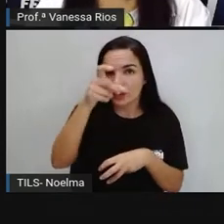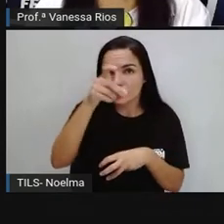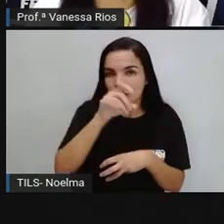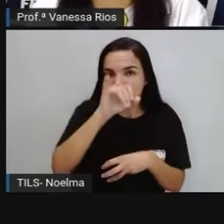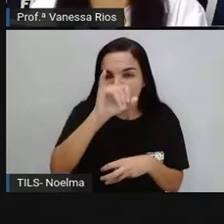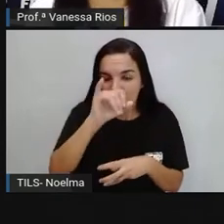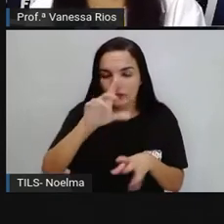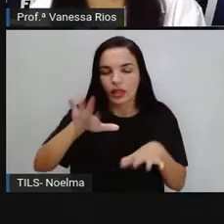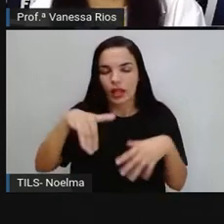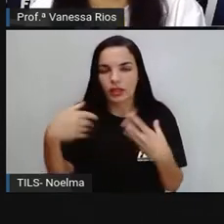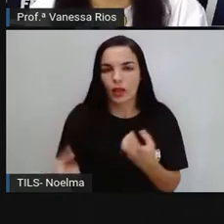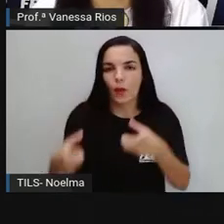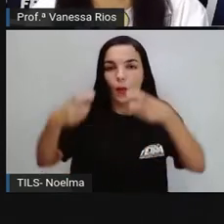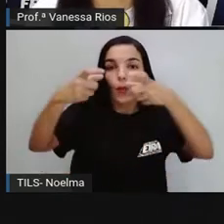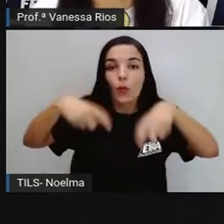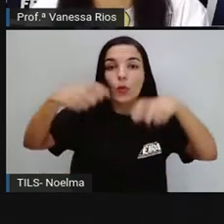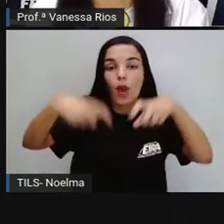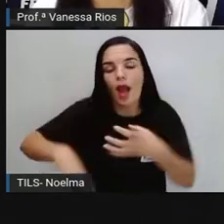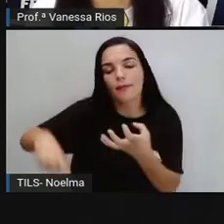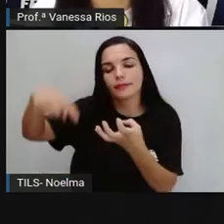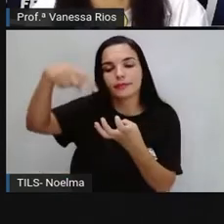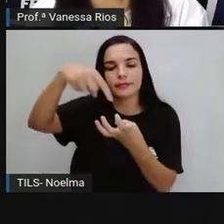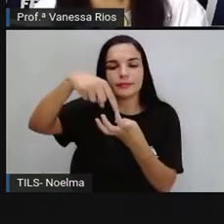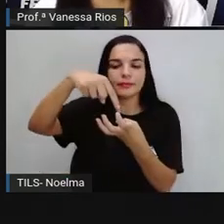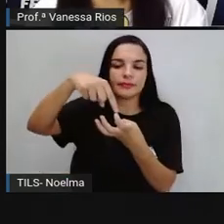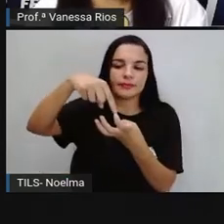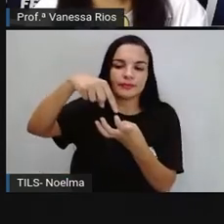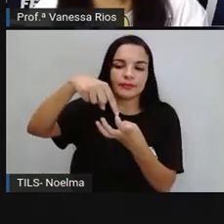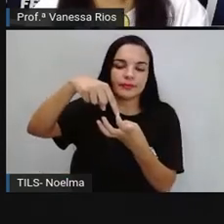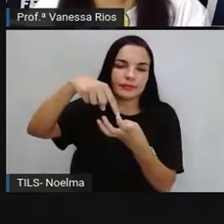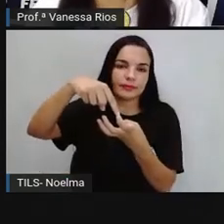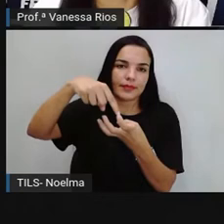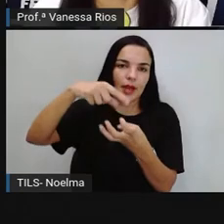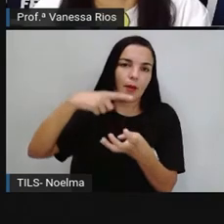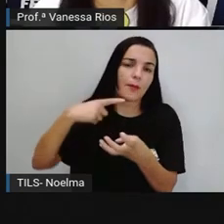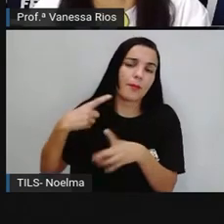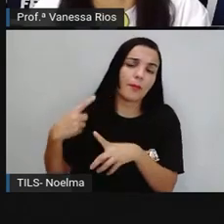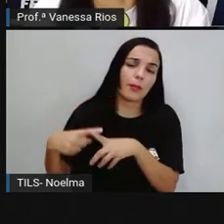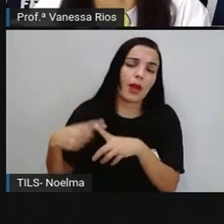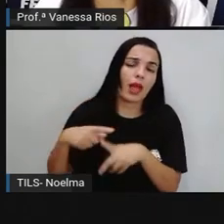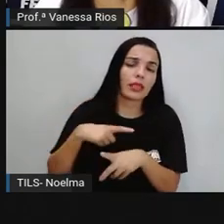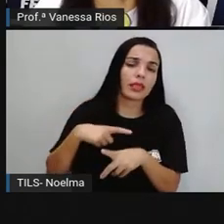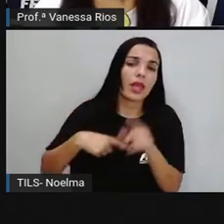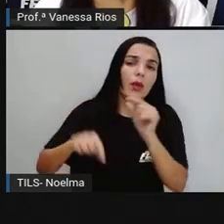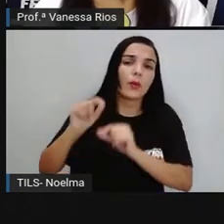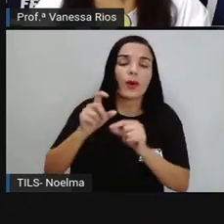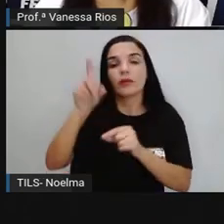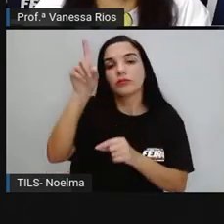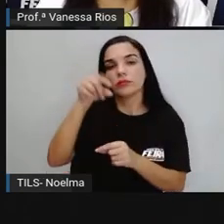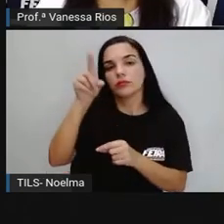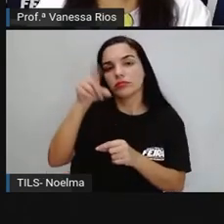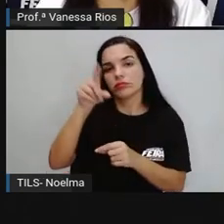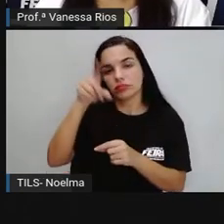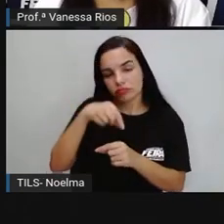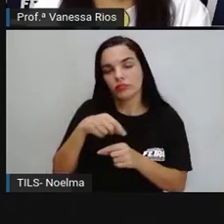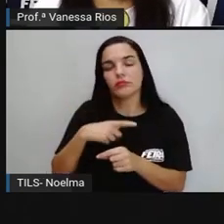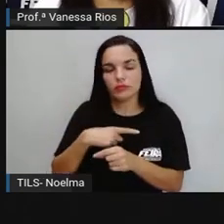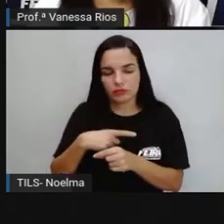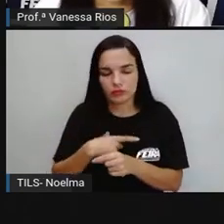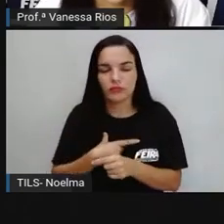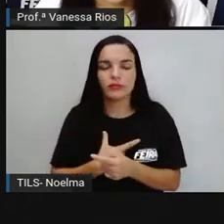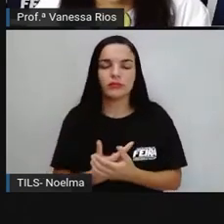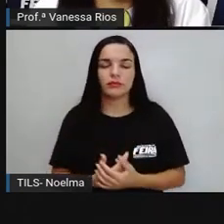x e i, que é facilmente identificada por percebermos aí a presença do acento